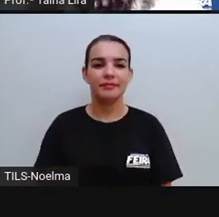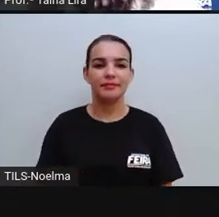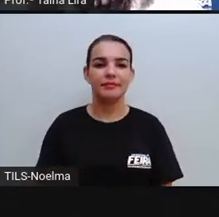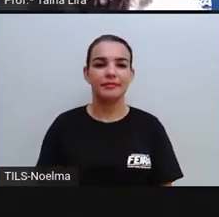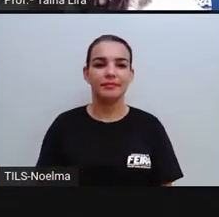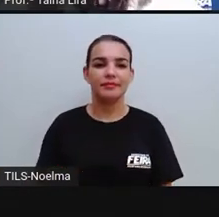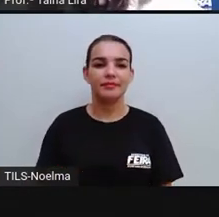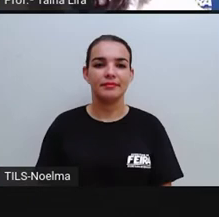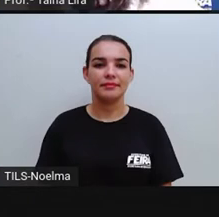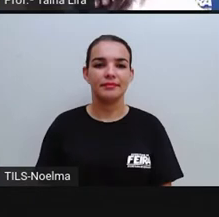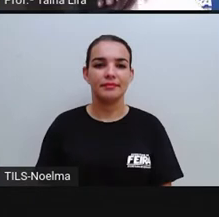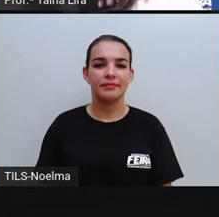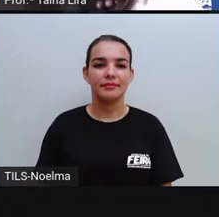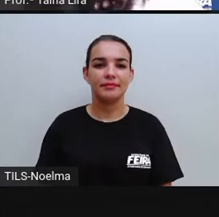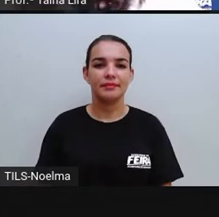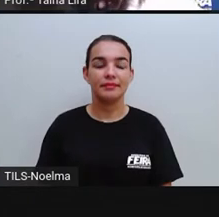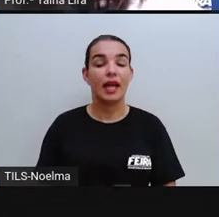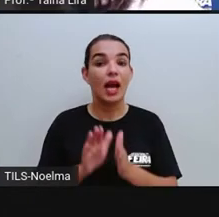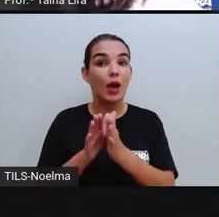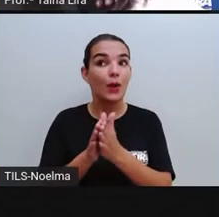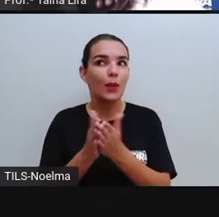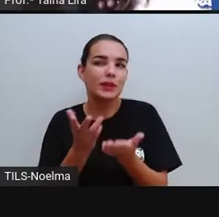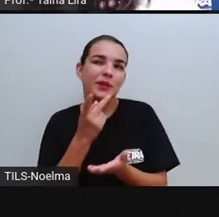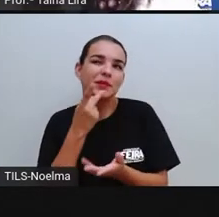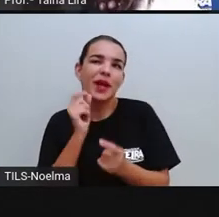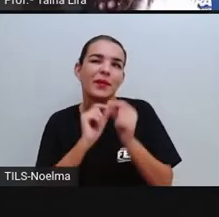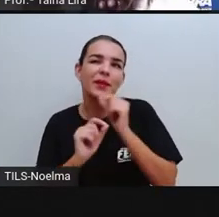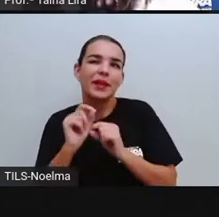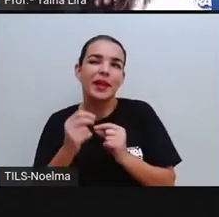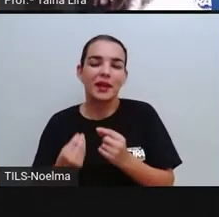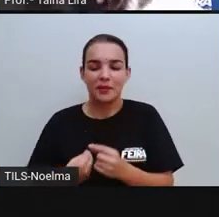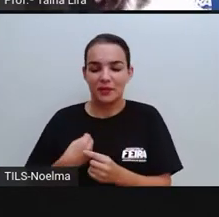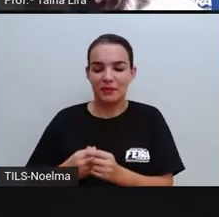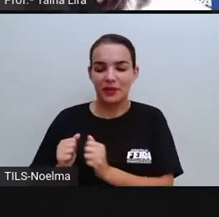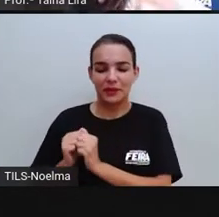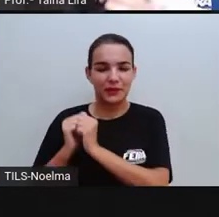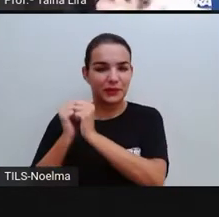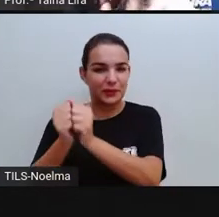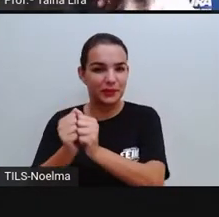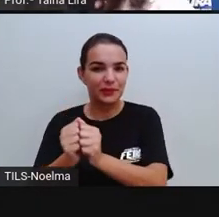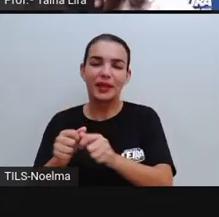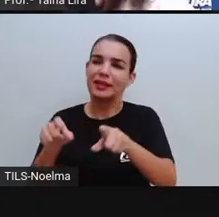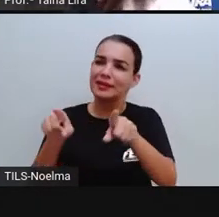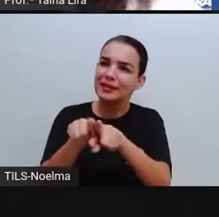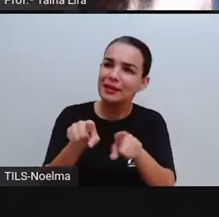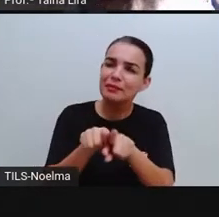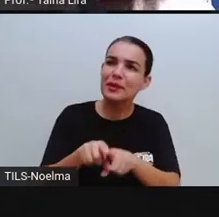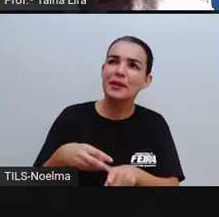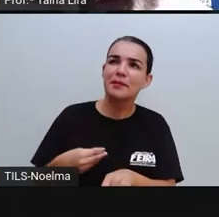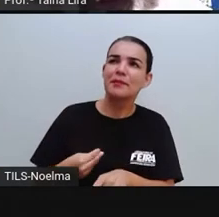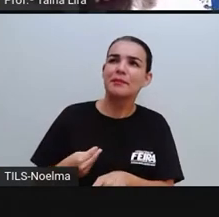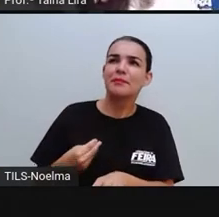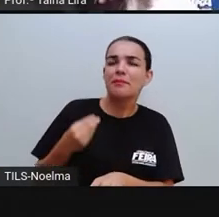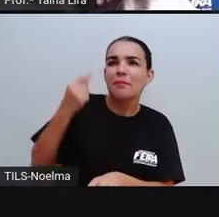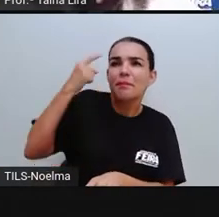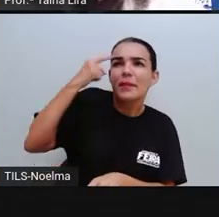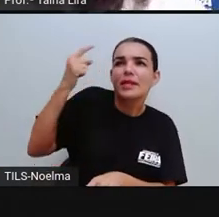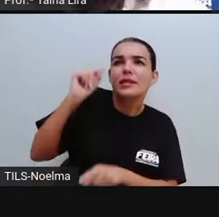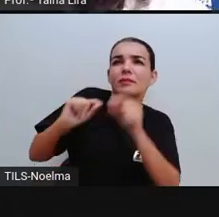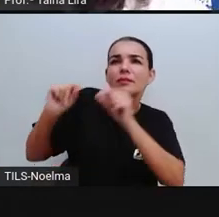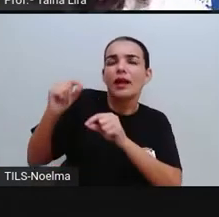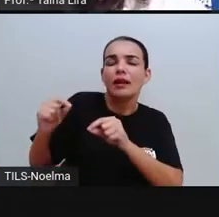E quando a gente fala de convivência, a gente também pensa, né? Na convivência aí em vários espaços.